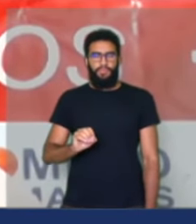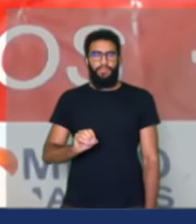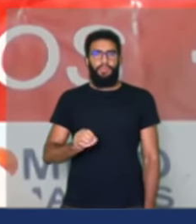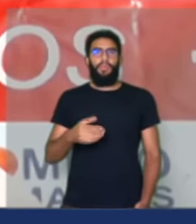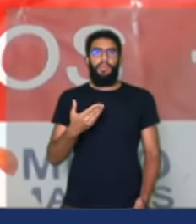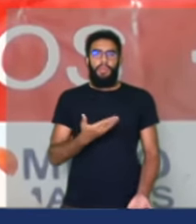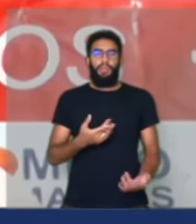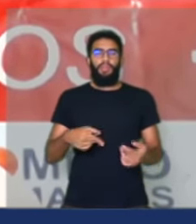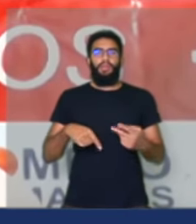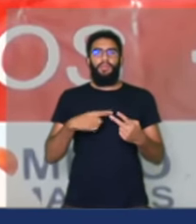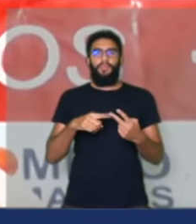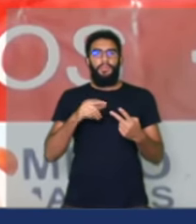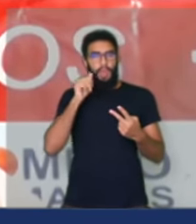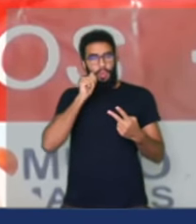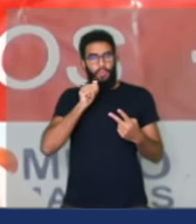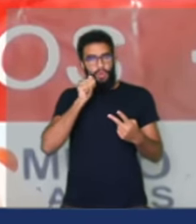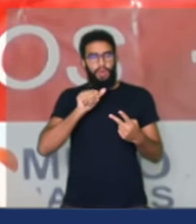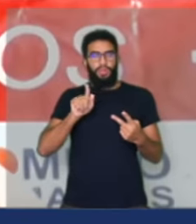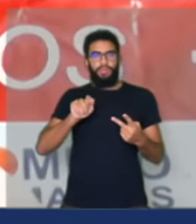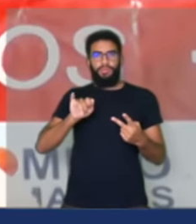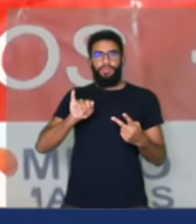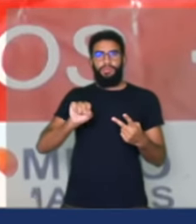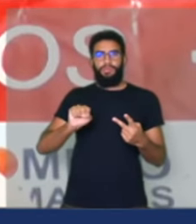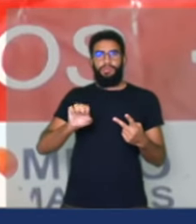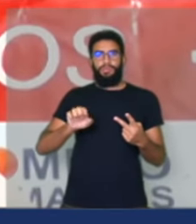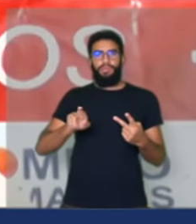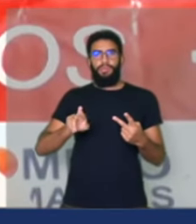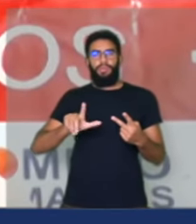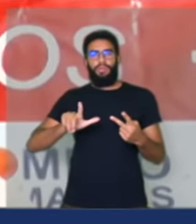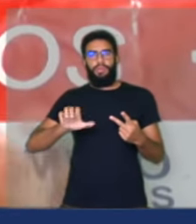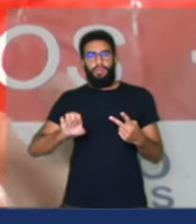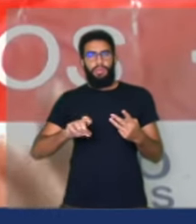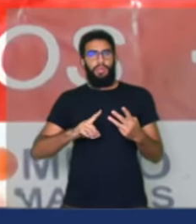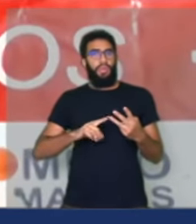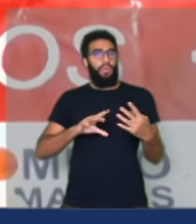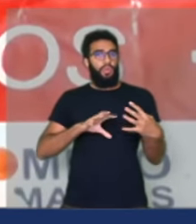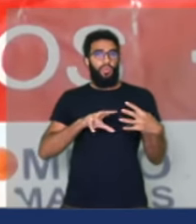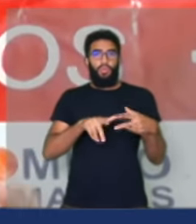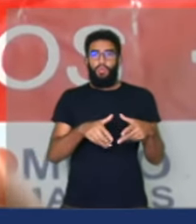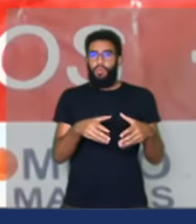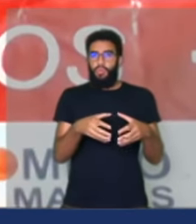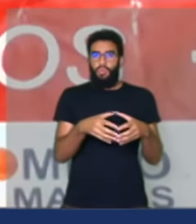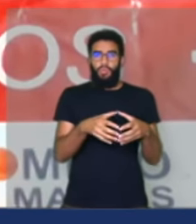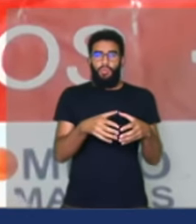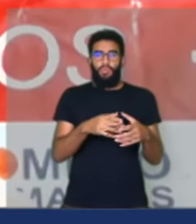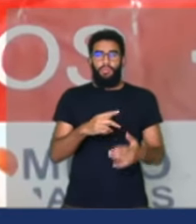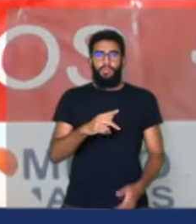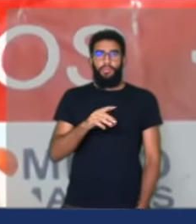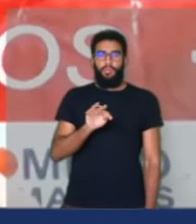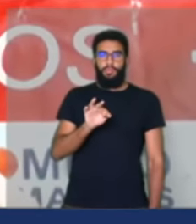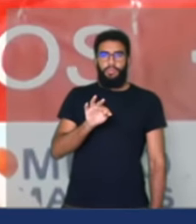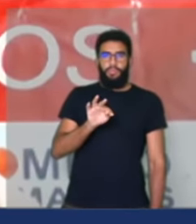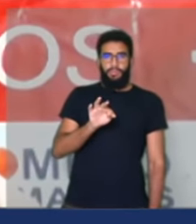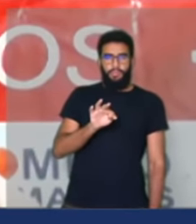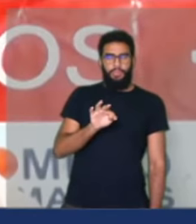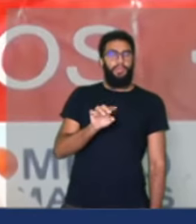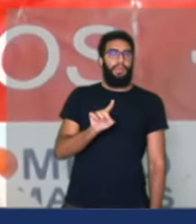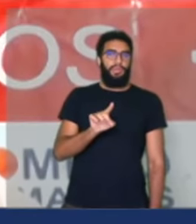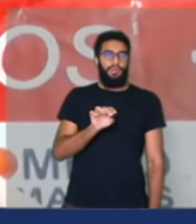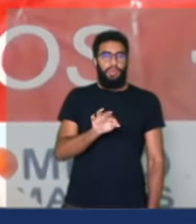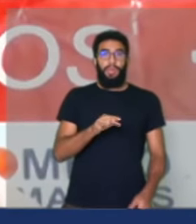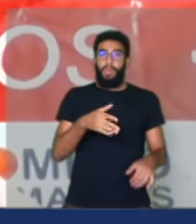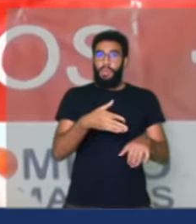Gisele Bezerra e toda a comitiva do PDT, que participou democraticamente do ato.